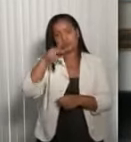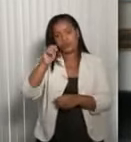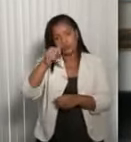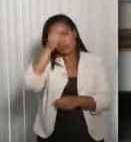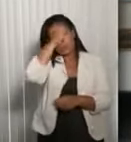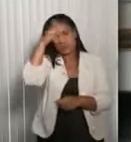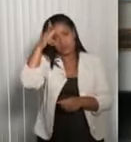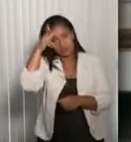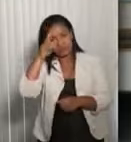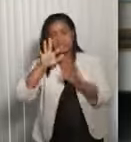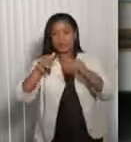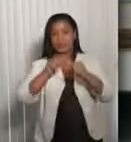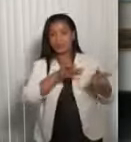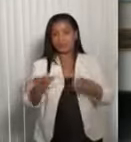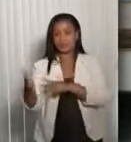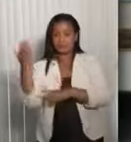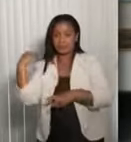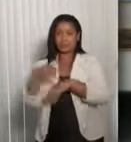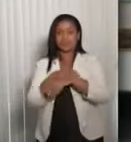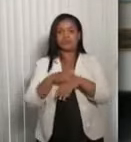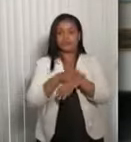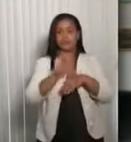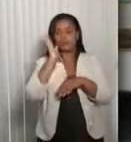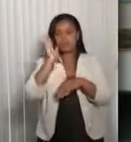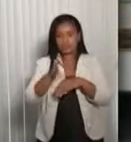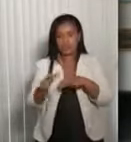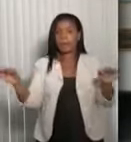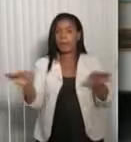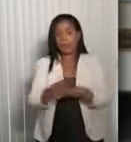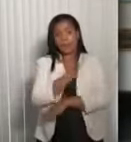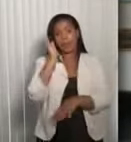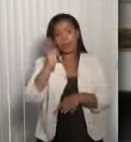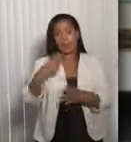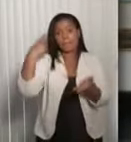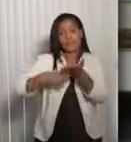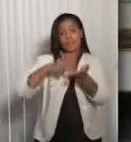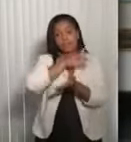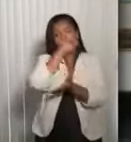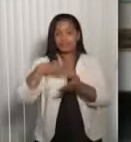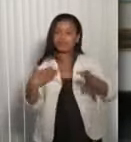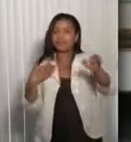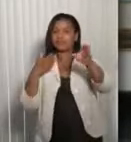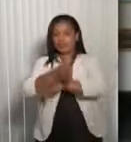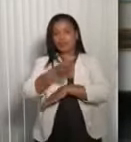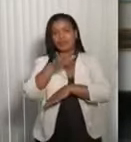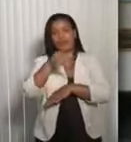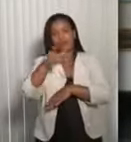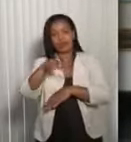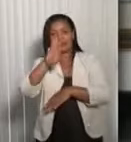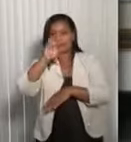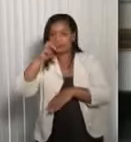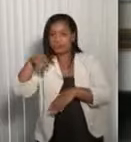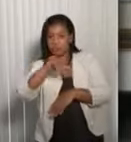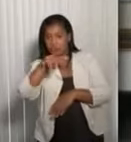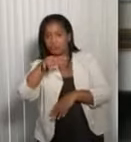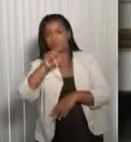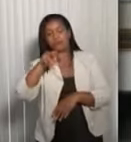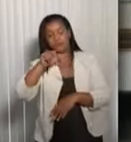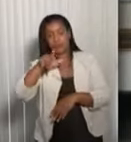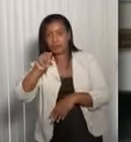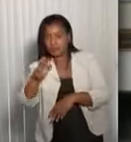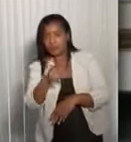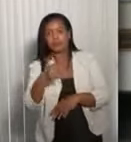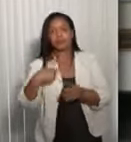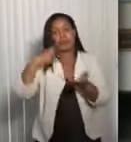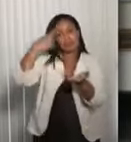esses dias aí, final de semana, o convênio está pronto e eu vou marcar a agenda para ir na Lapa e inaugurar o frigorífico e também assinar o